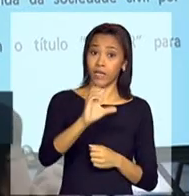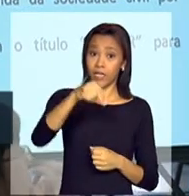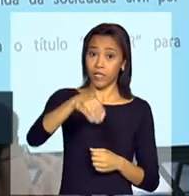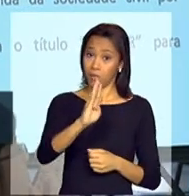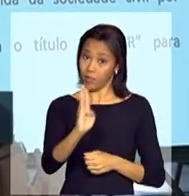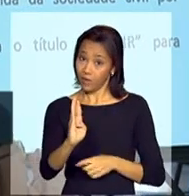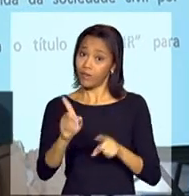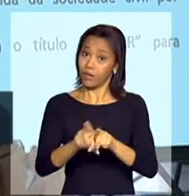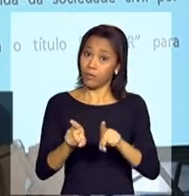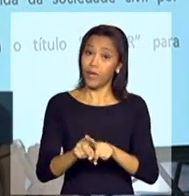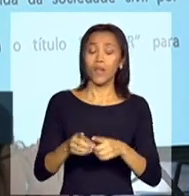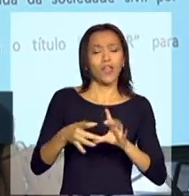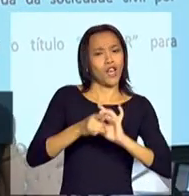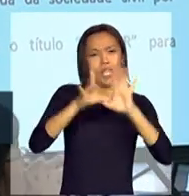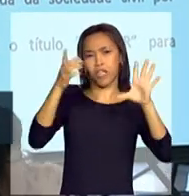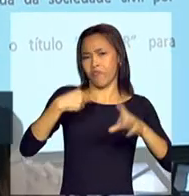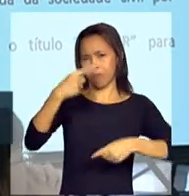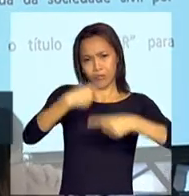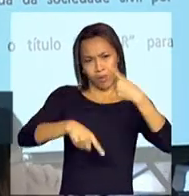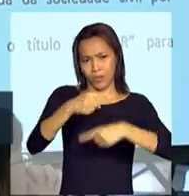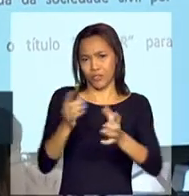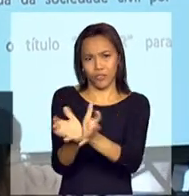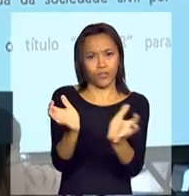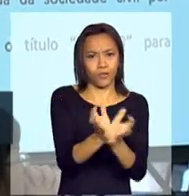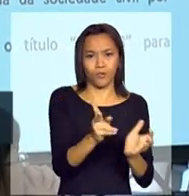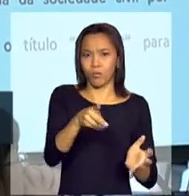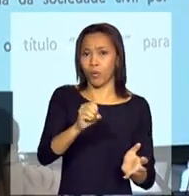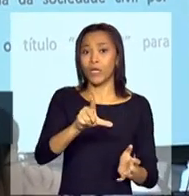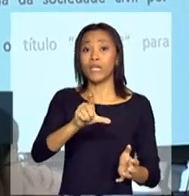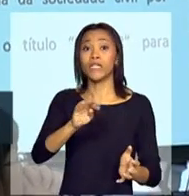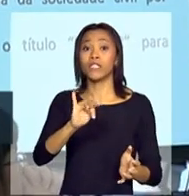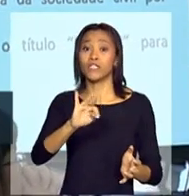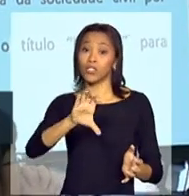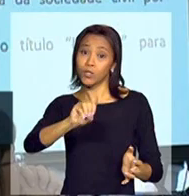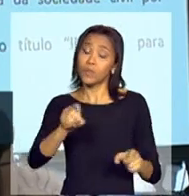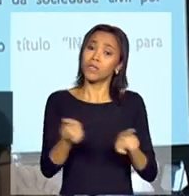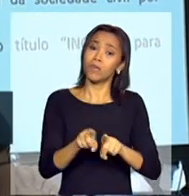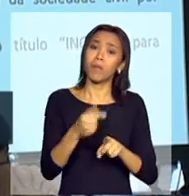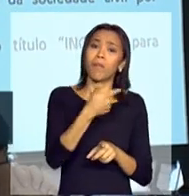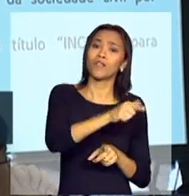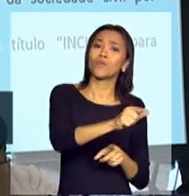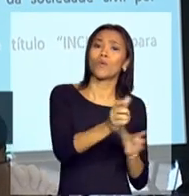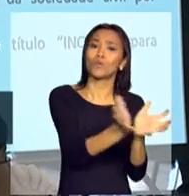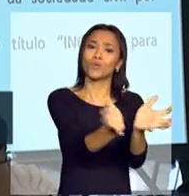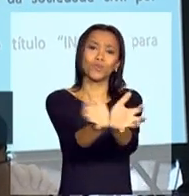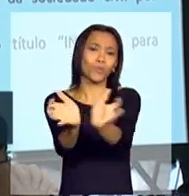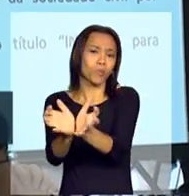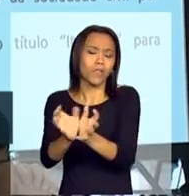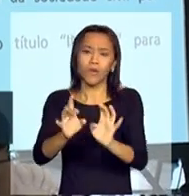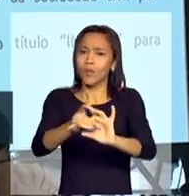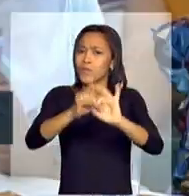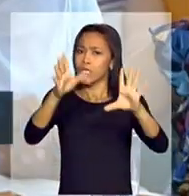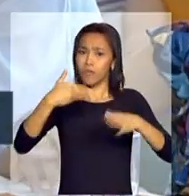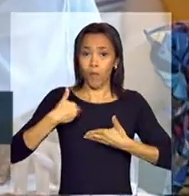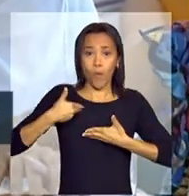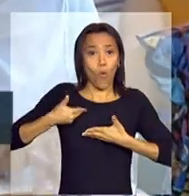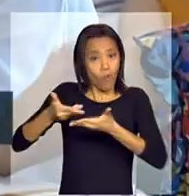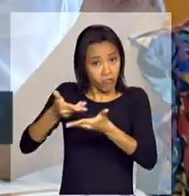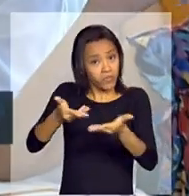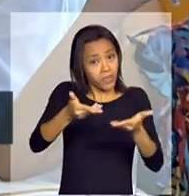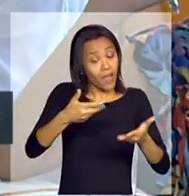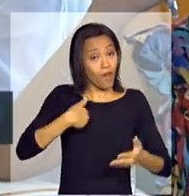para os partidos políticos, estou à disposição para as outras instituições, instituições, entidades. Portanto, para nós é um